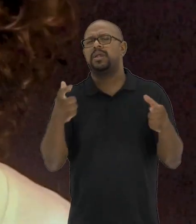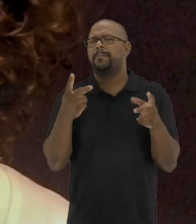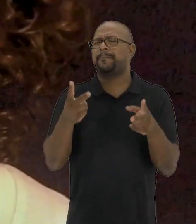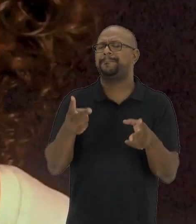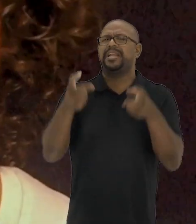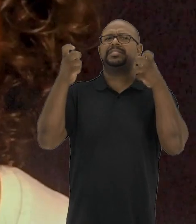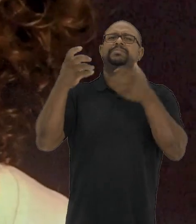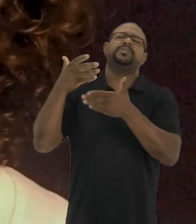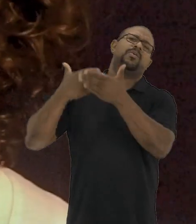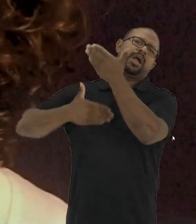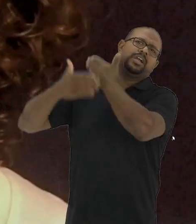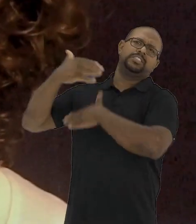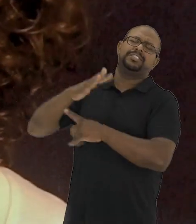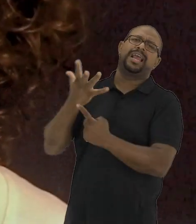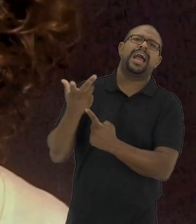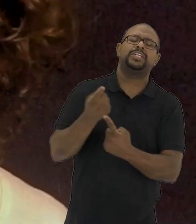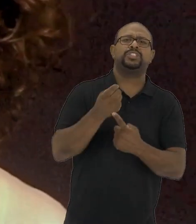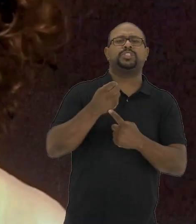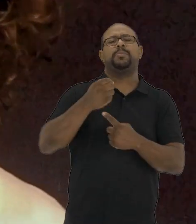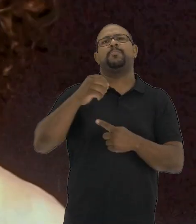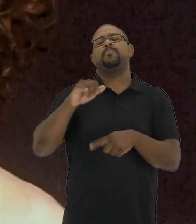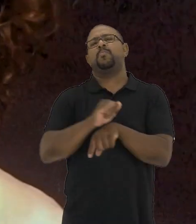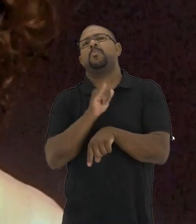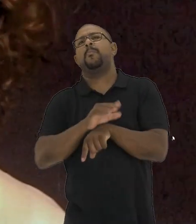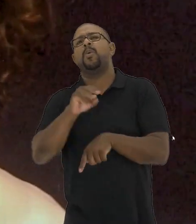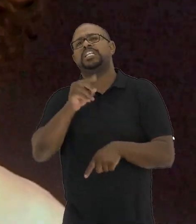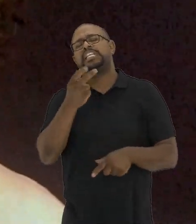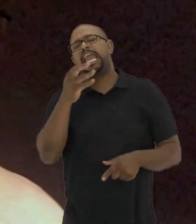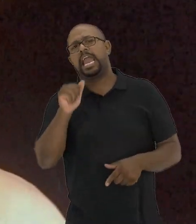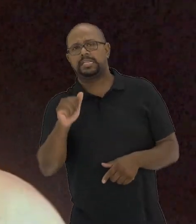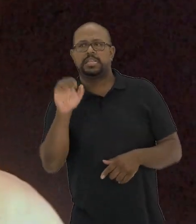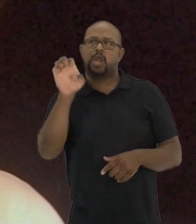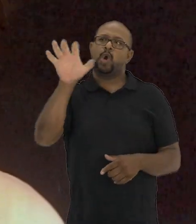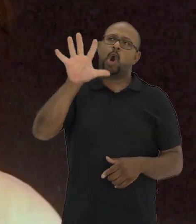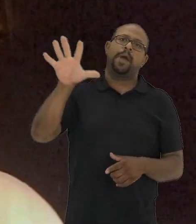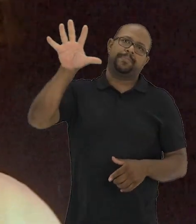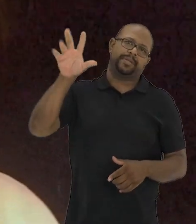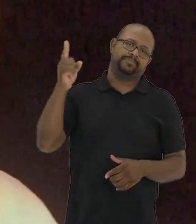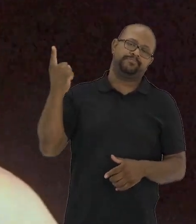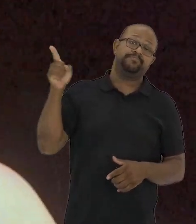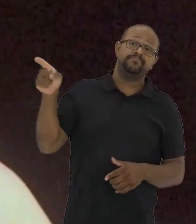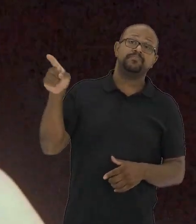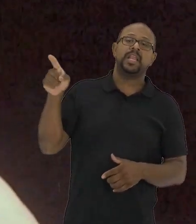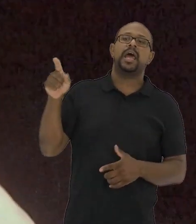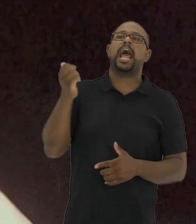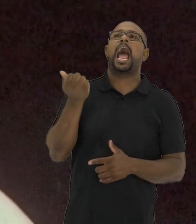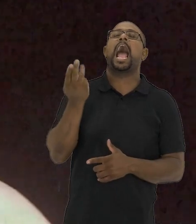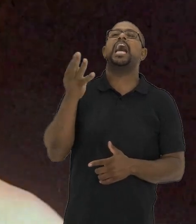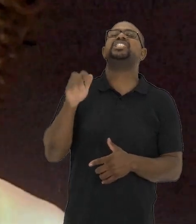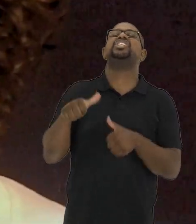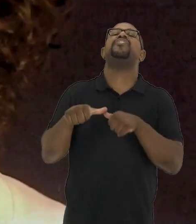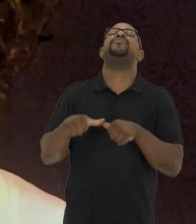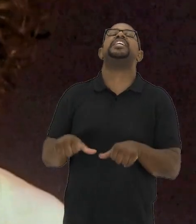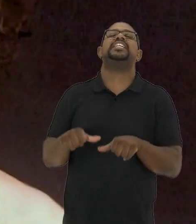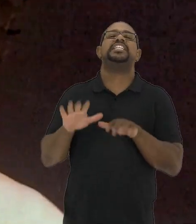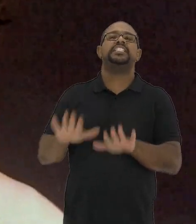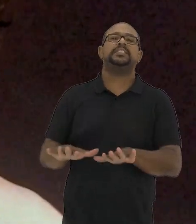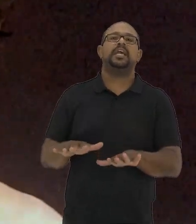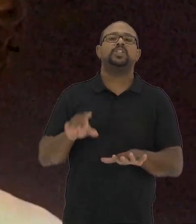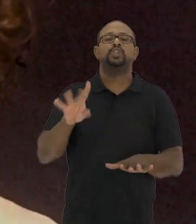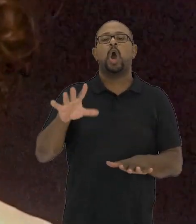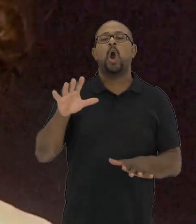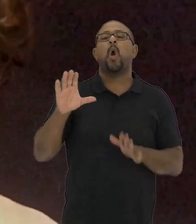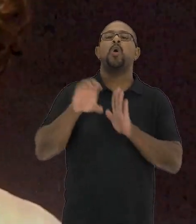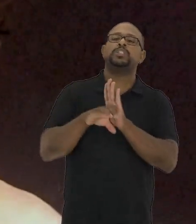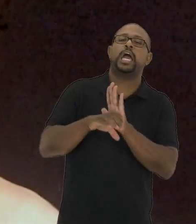a grande maioria das percepções que existiam da arte moderna, da arte tradicional europeia, se destinaram a uma arte fixa,